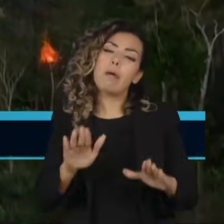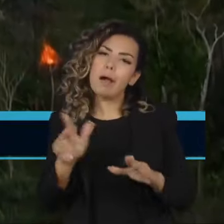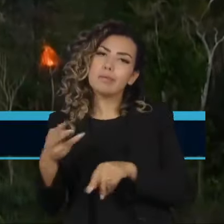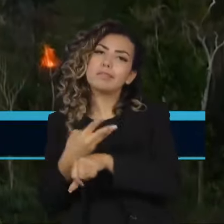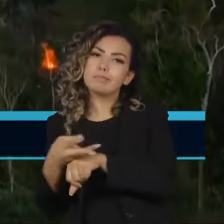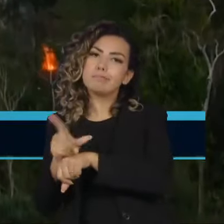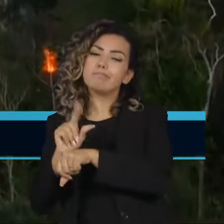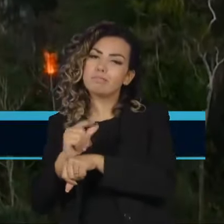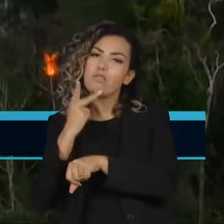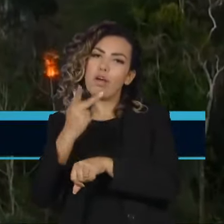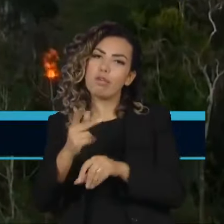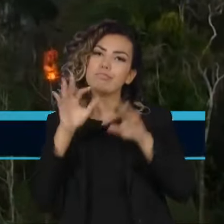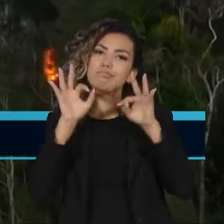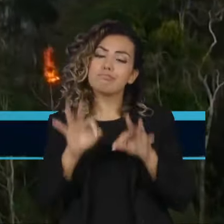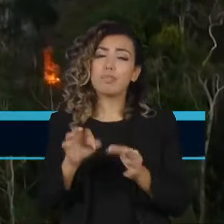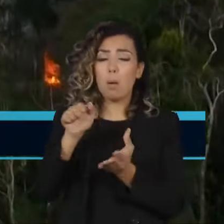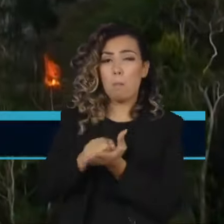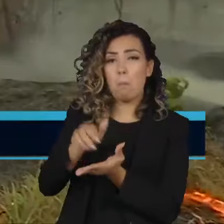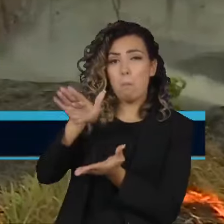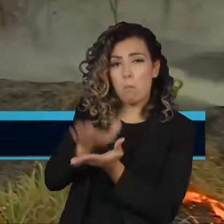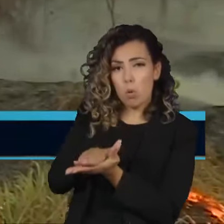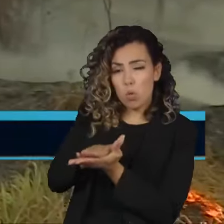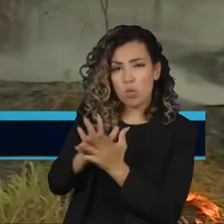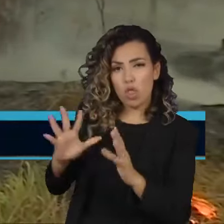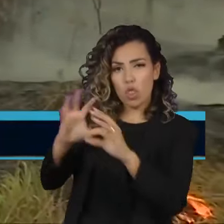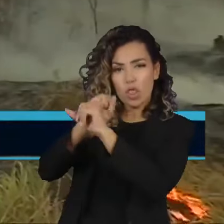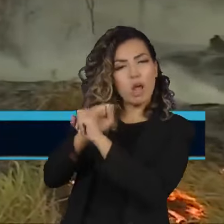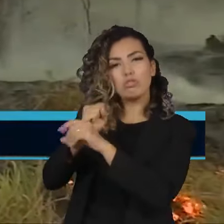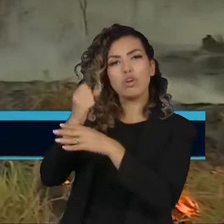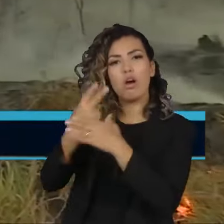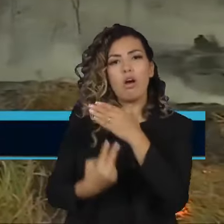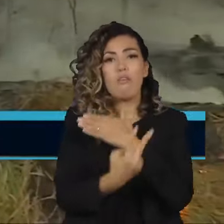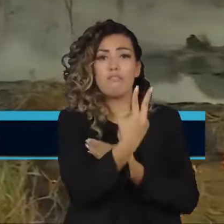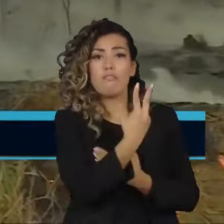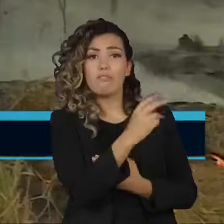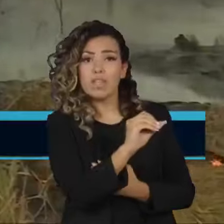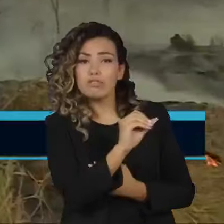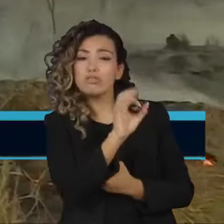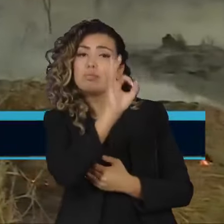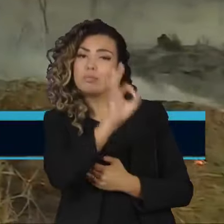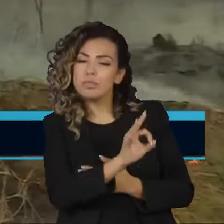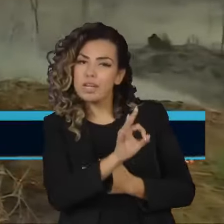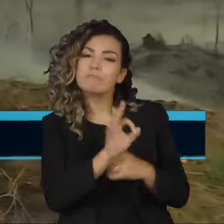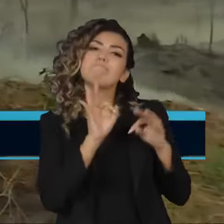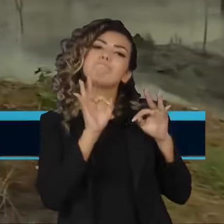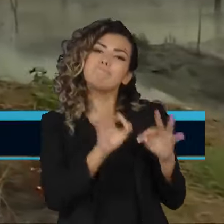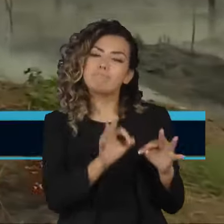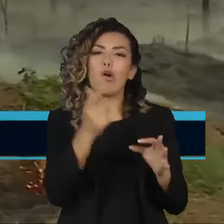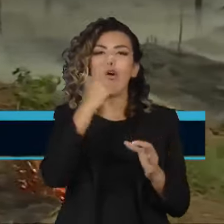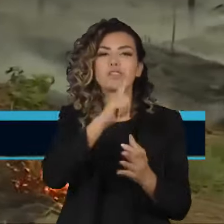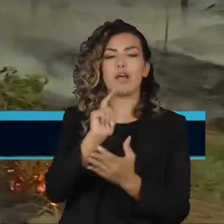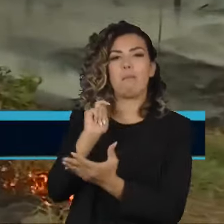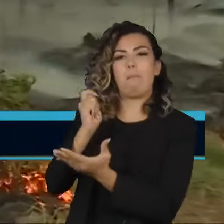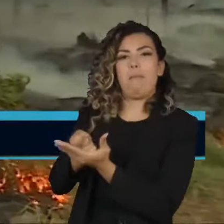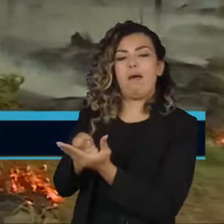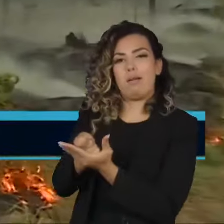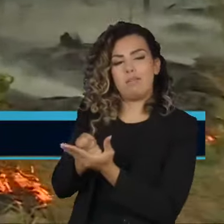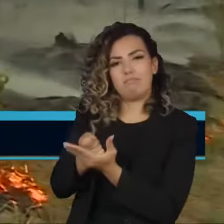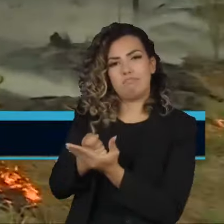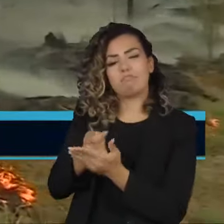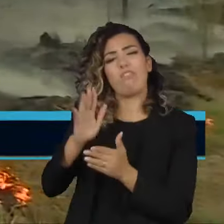apenas 20% das multas ambientais aplicadas são efetivamente pagas sem que o caso seja